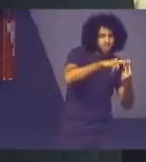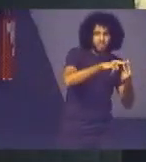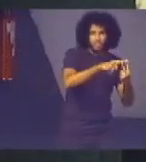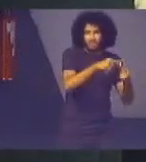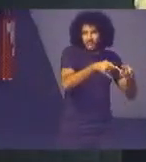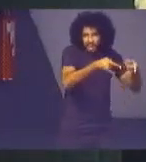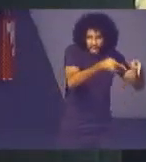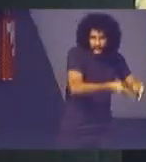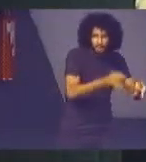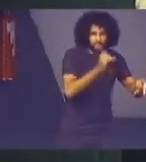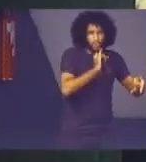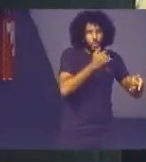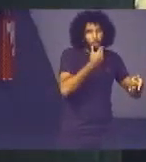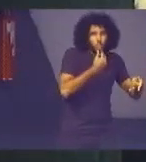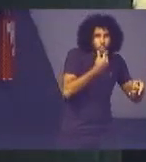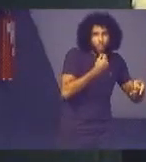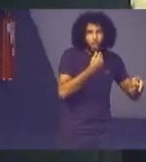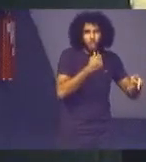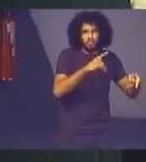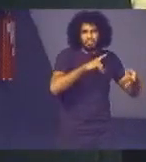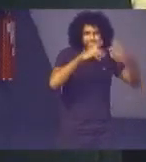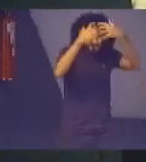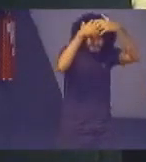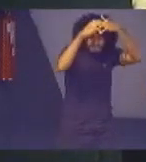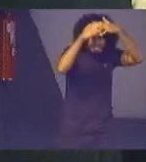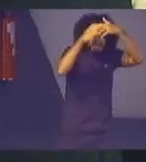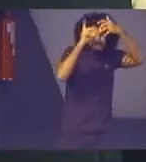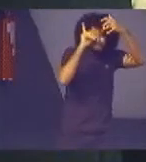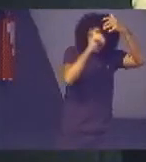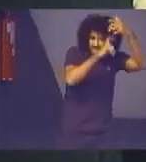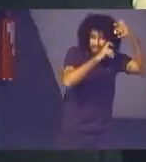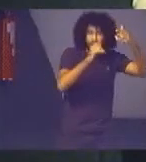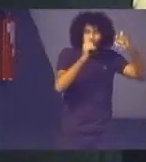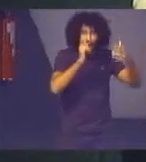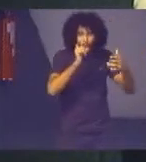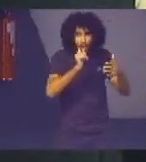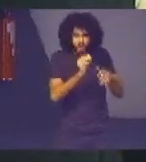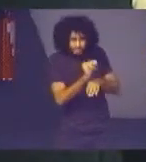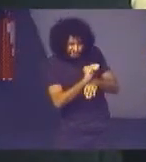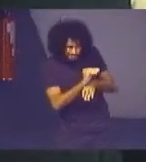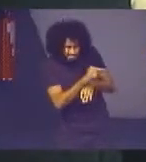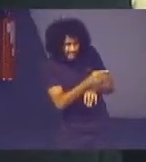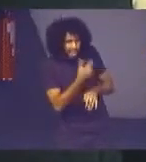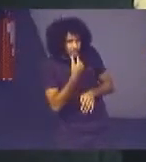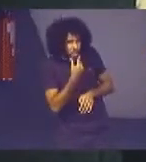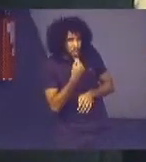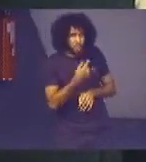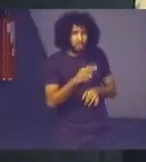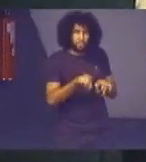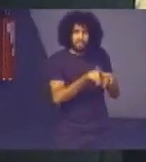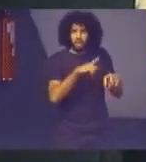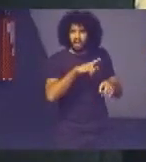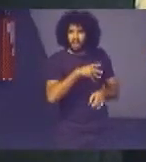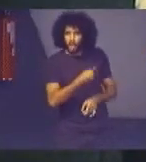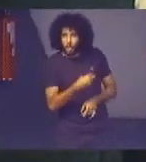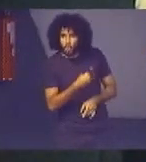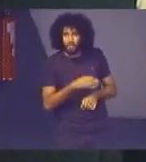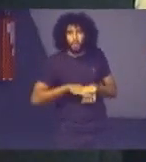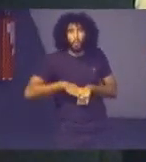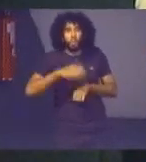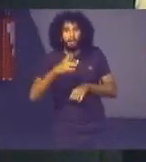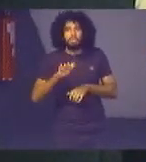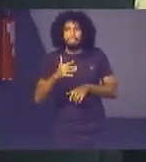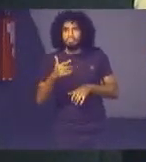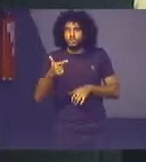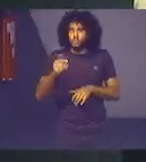um homem numa cama com demência a mulher cuidando daquele homem o outro filho com quase 200 quilos com